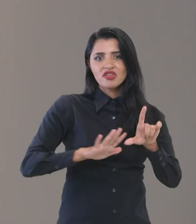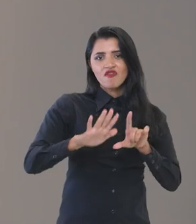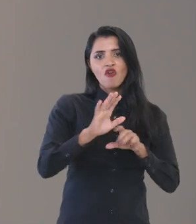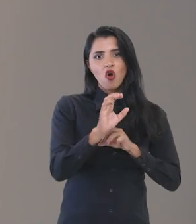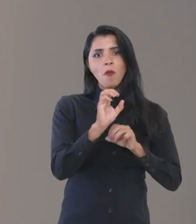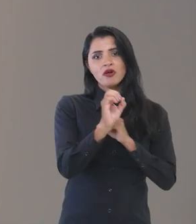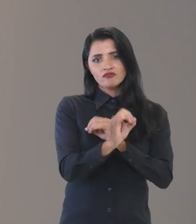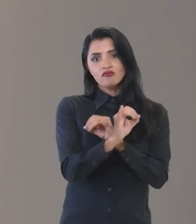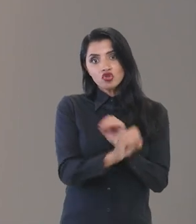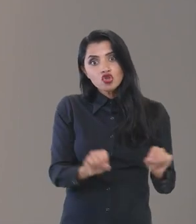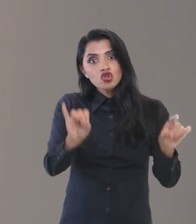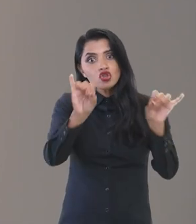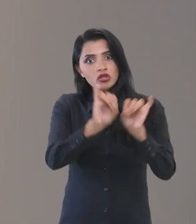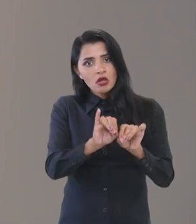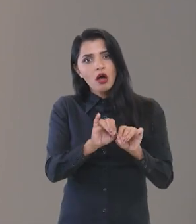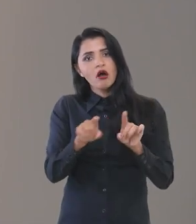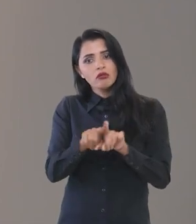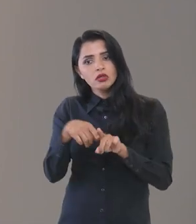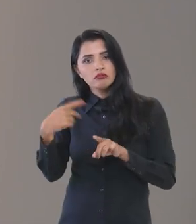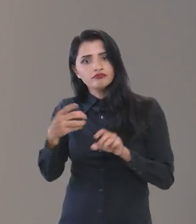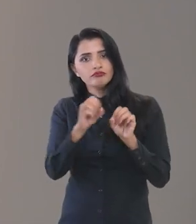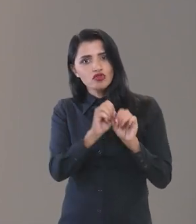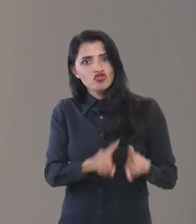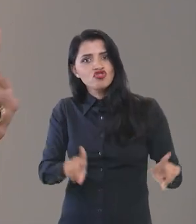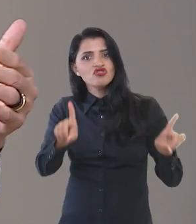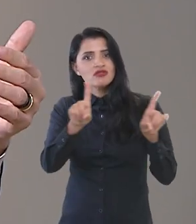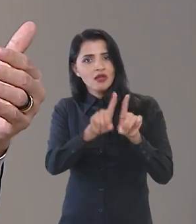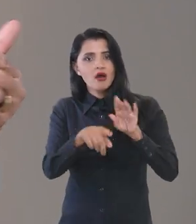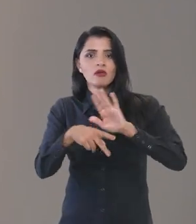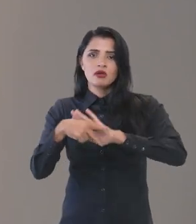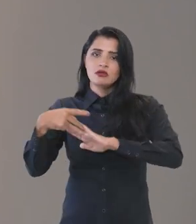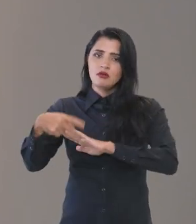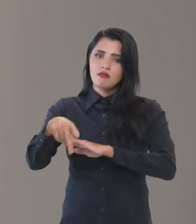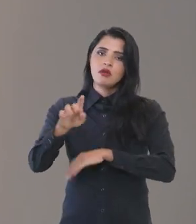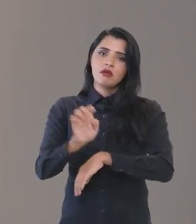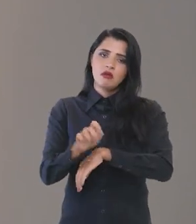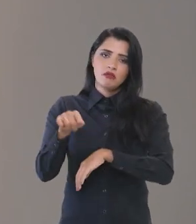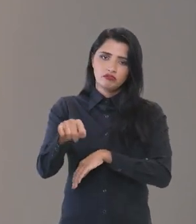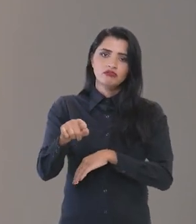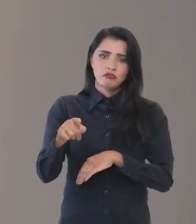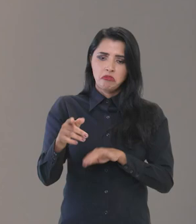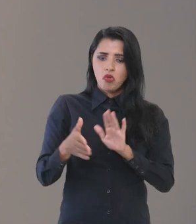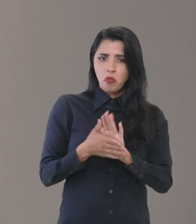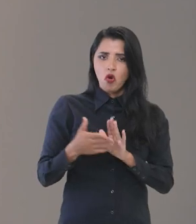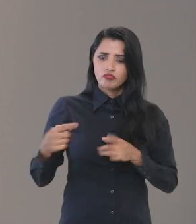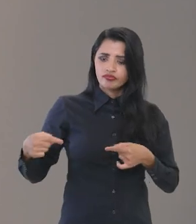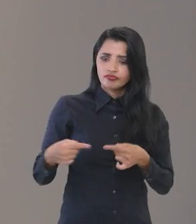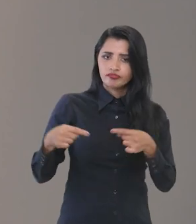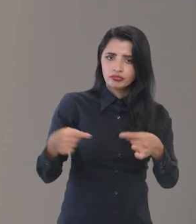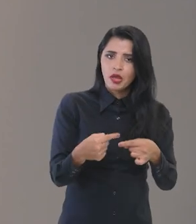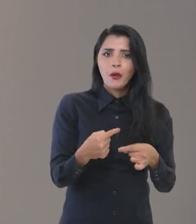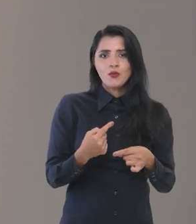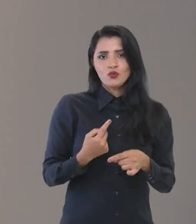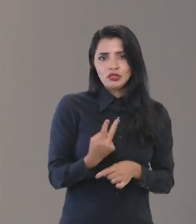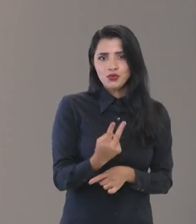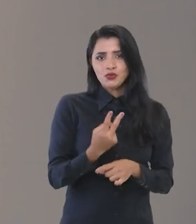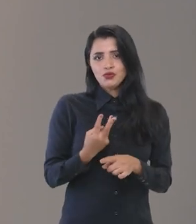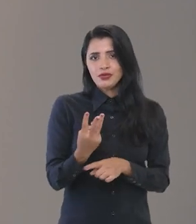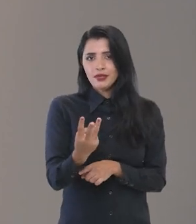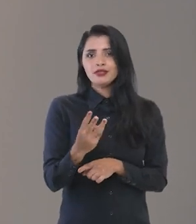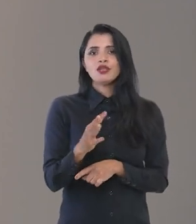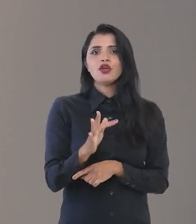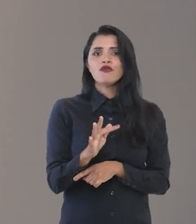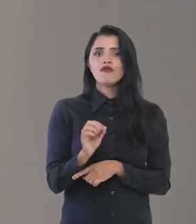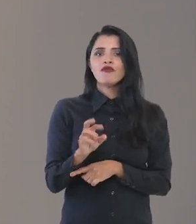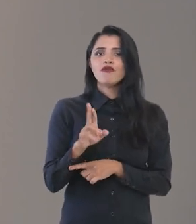plataforma digital e ela está debatendo nos estados propostas que vão confluir. Vão confluir para o segundo e para o